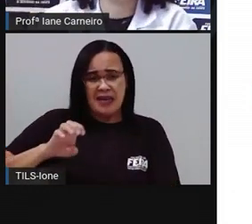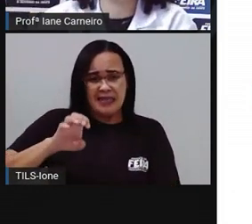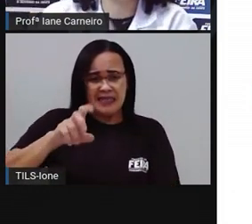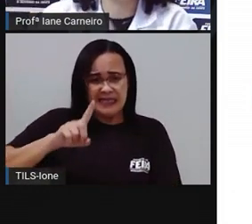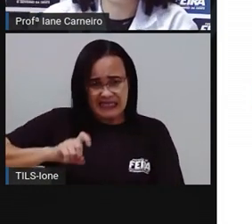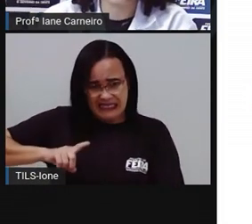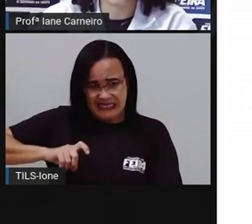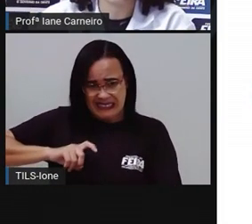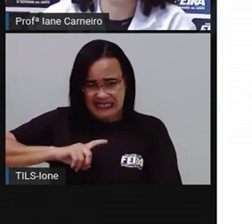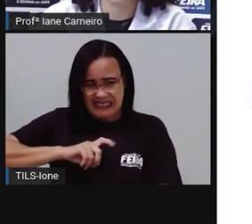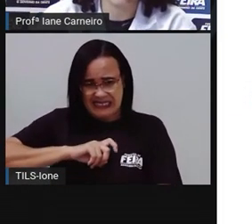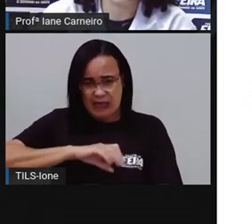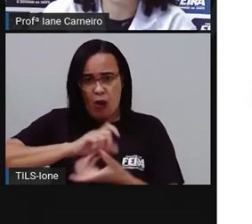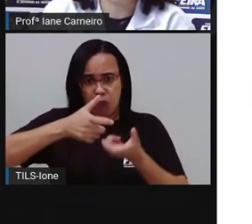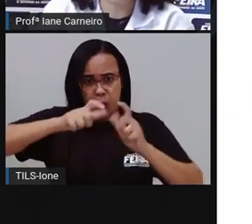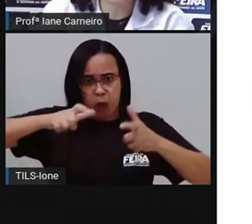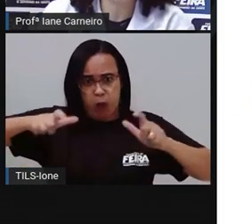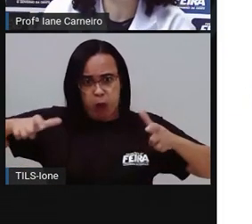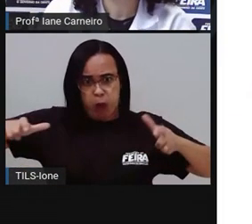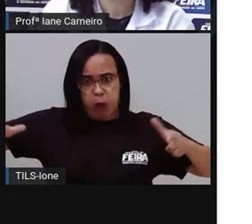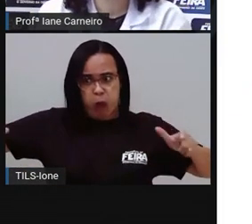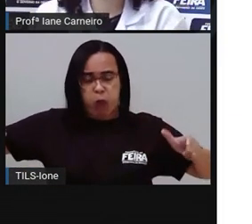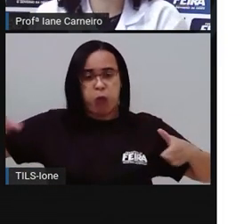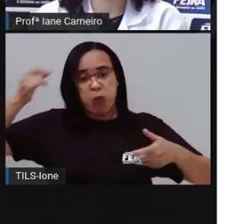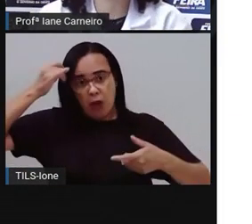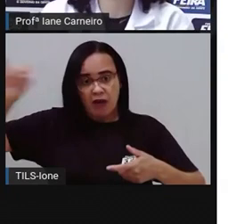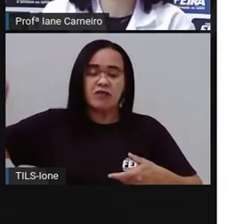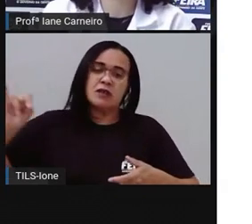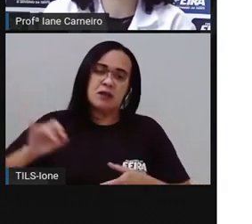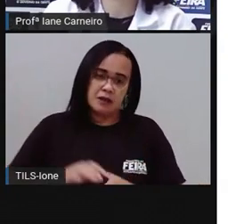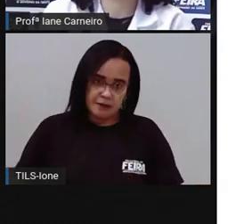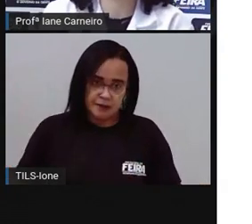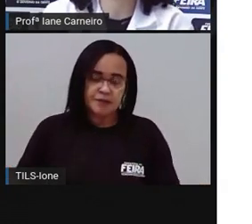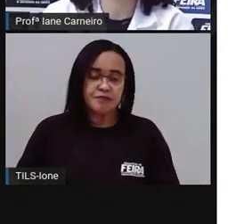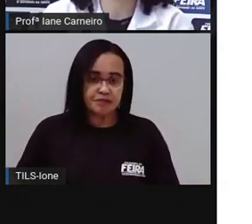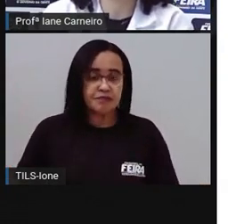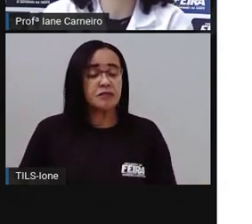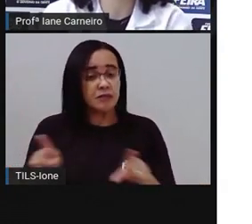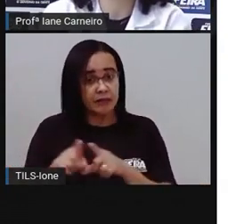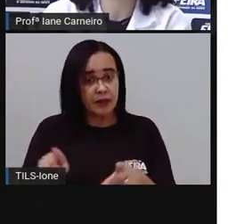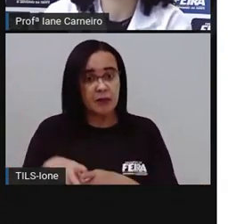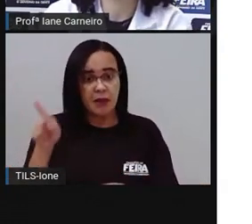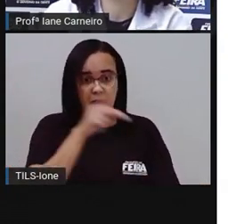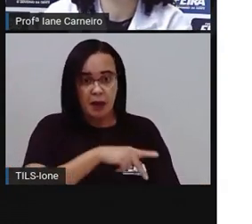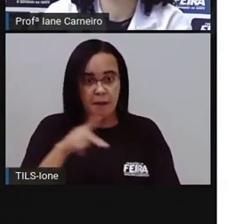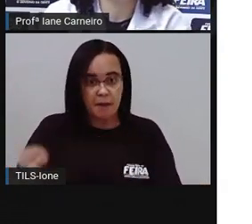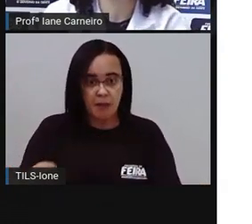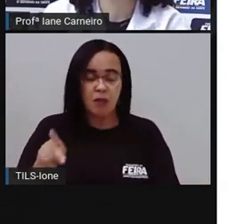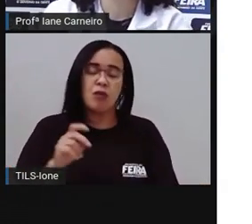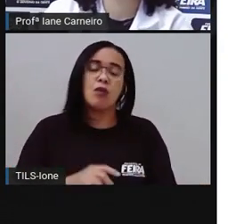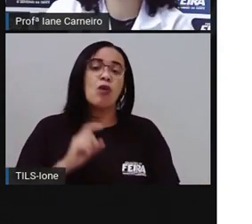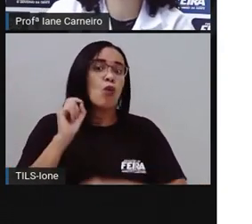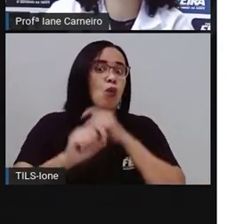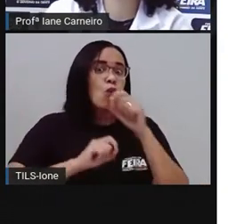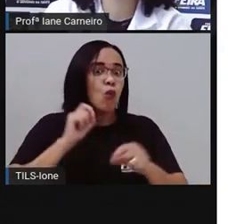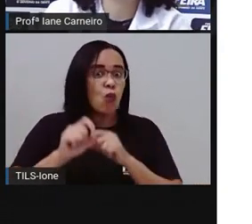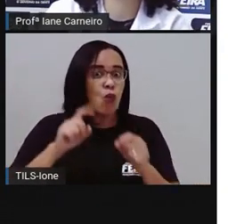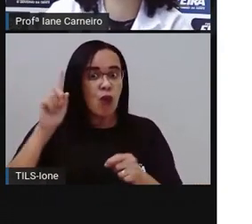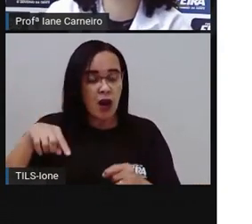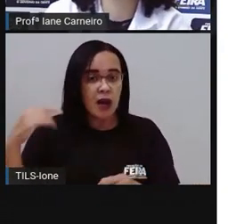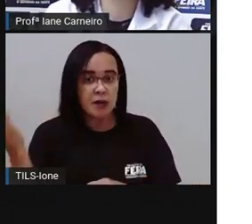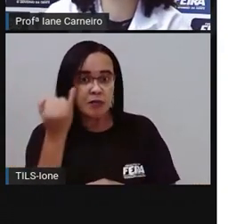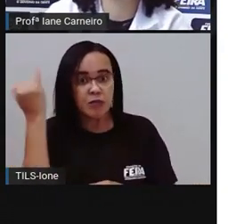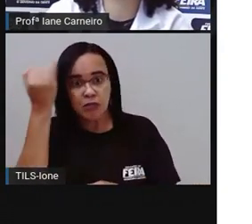se multipliquem naquele ambiente, tá certo? E aí a Pró também faz um alerta para o sabonete, né? Então, nos